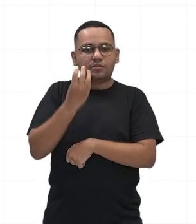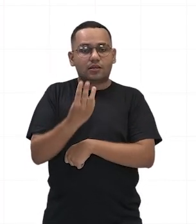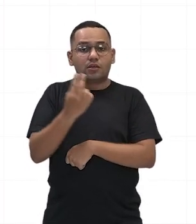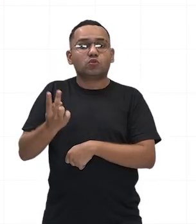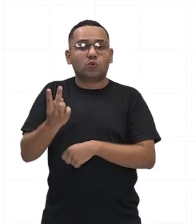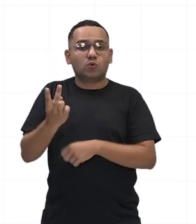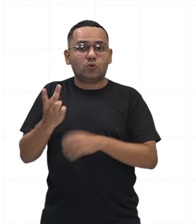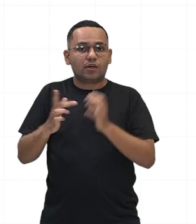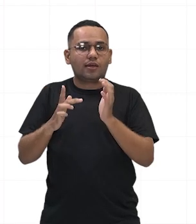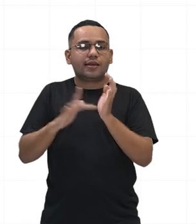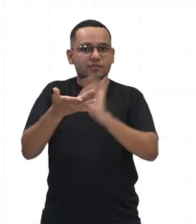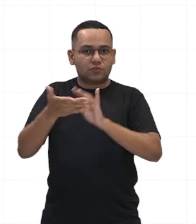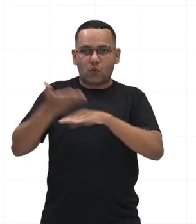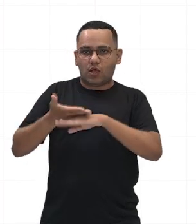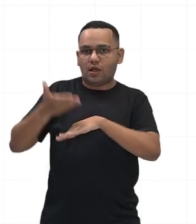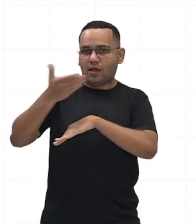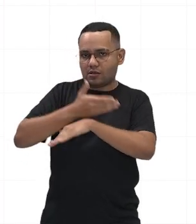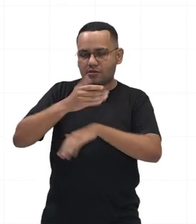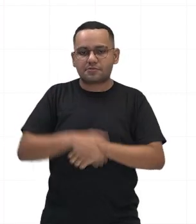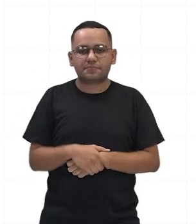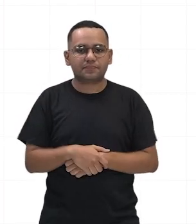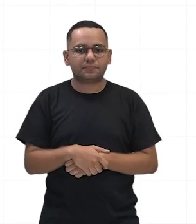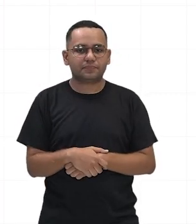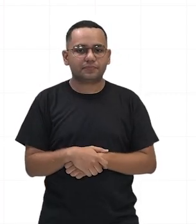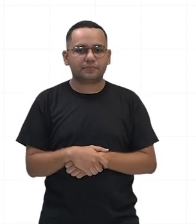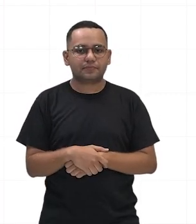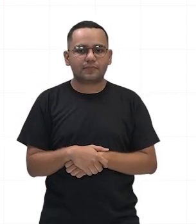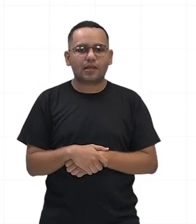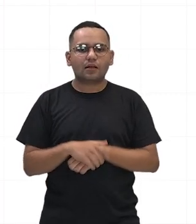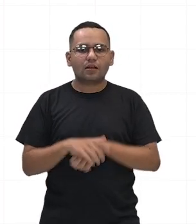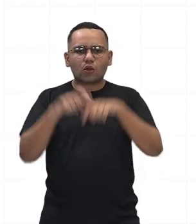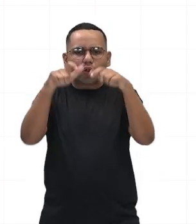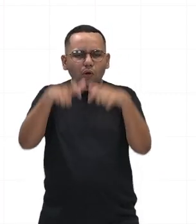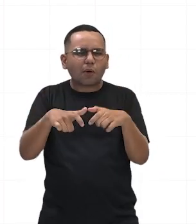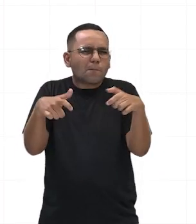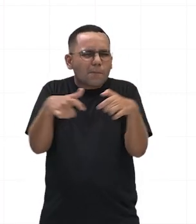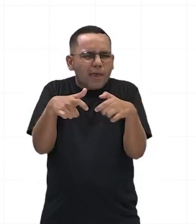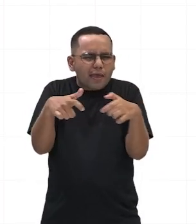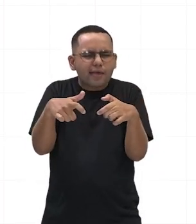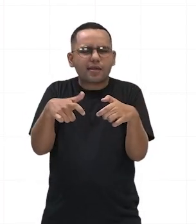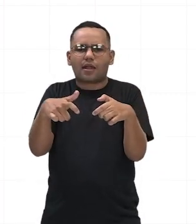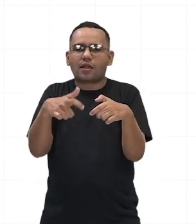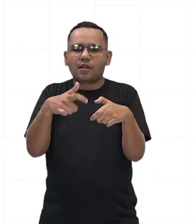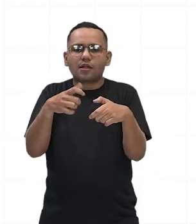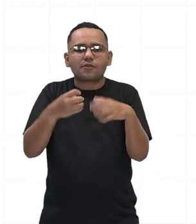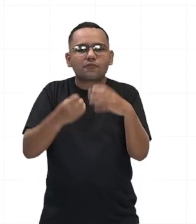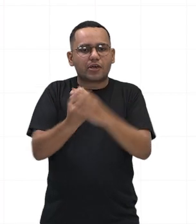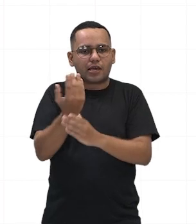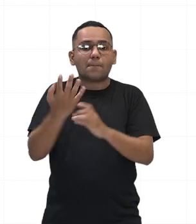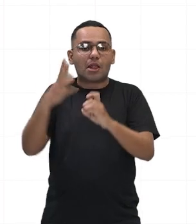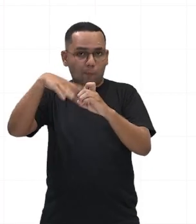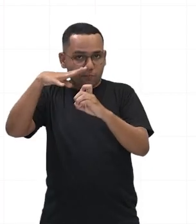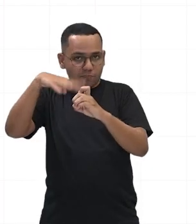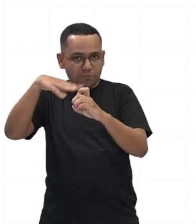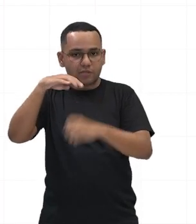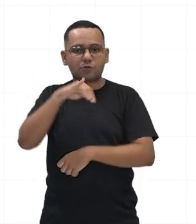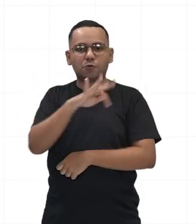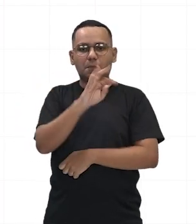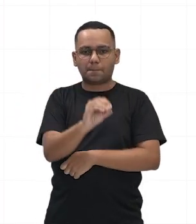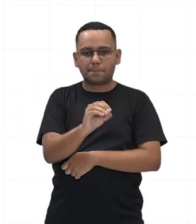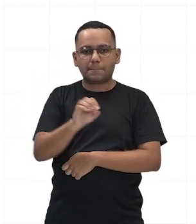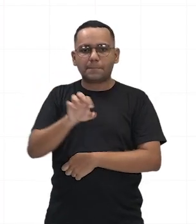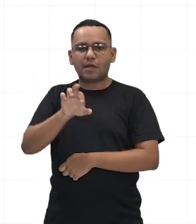II a.C., vai de uma pequena cidade fundada pelo mito de Romo e Remo, se